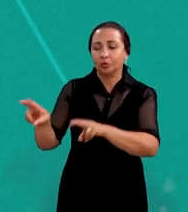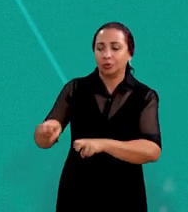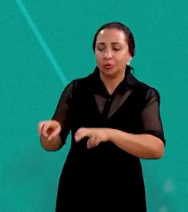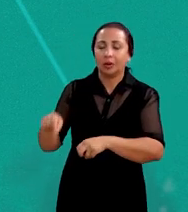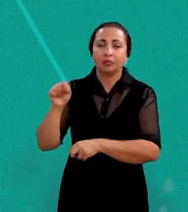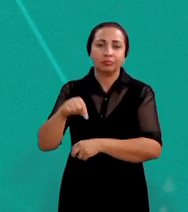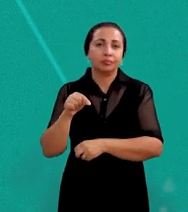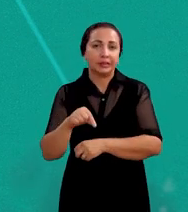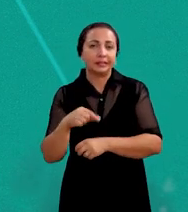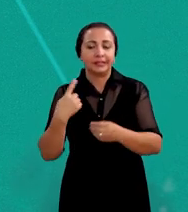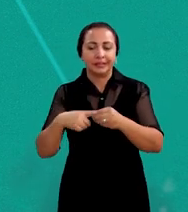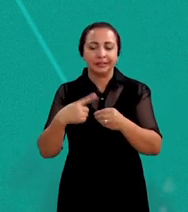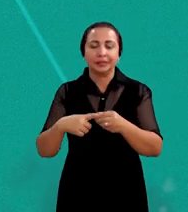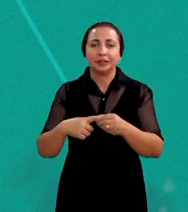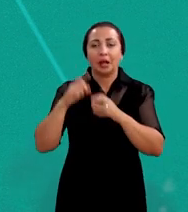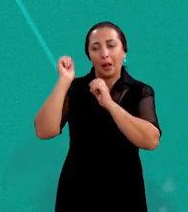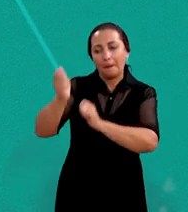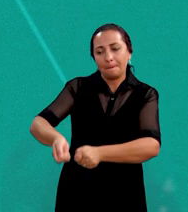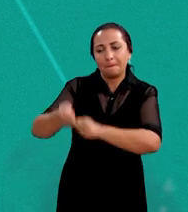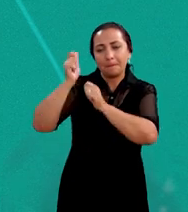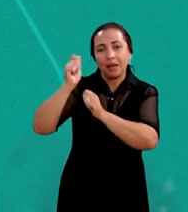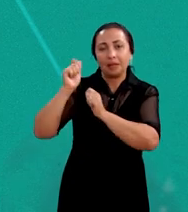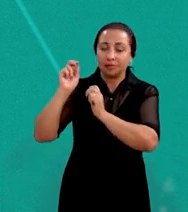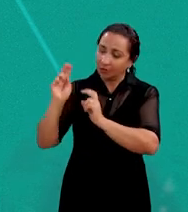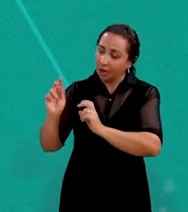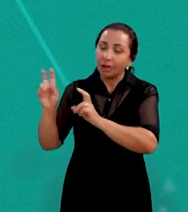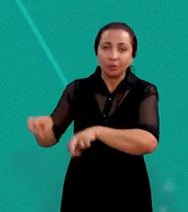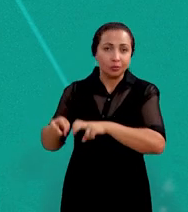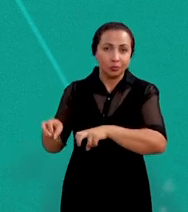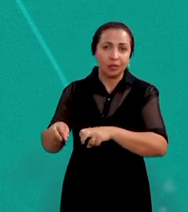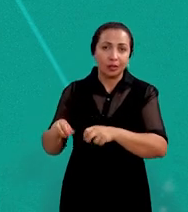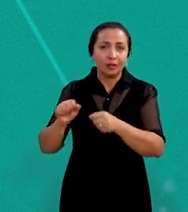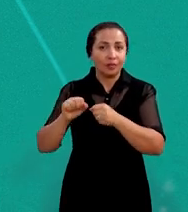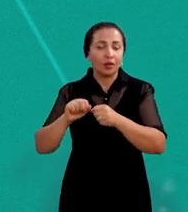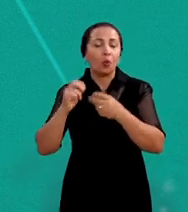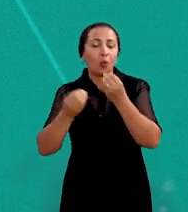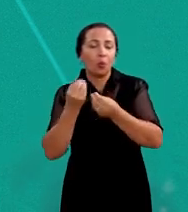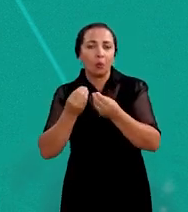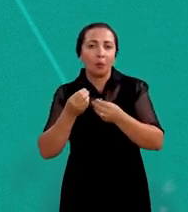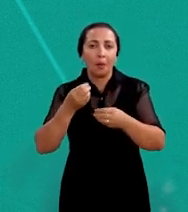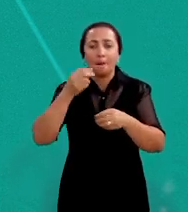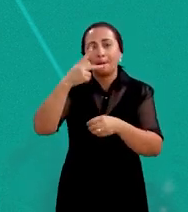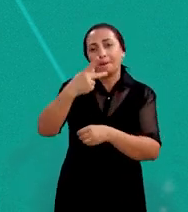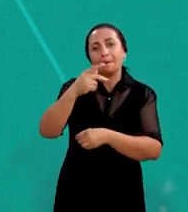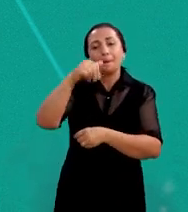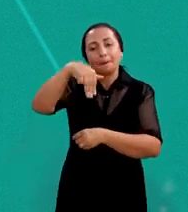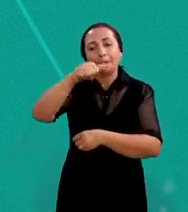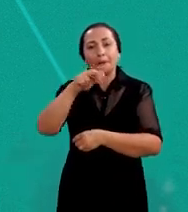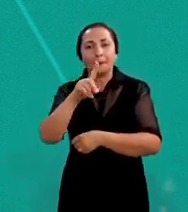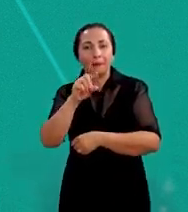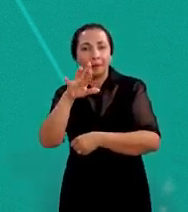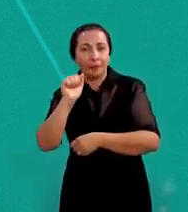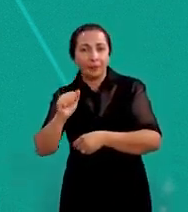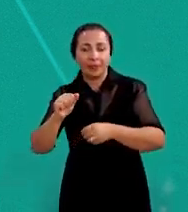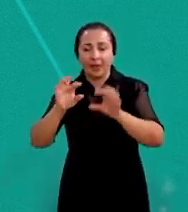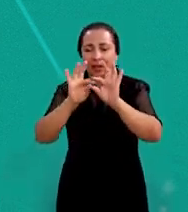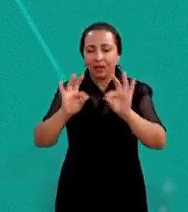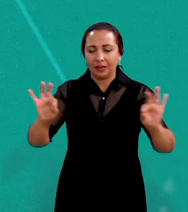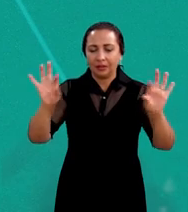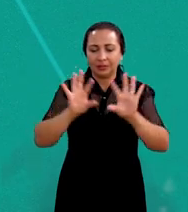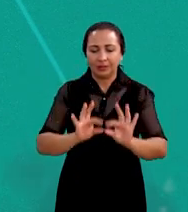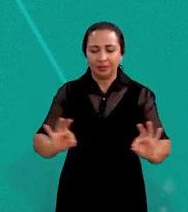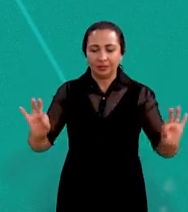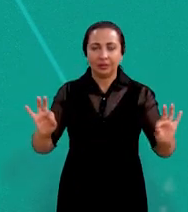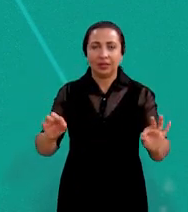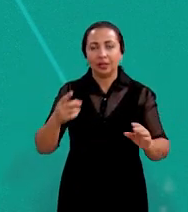aqui de Itupitá. A pesca de curral é basicamente formada de madeira e arame e que, todo dia,